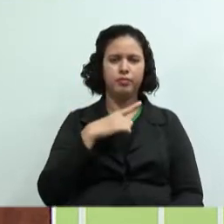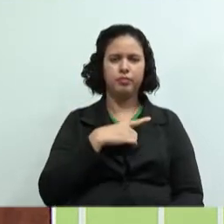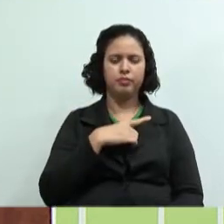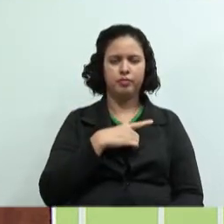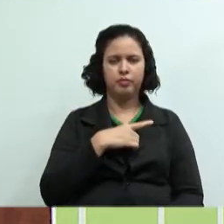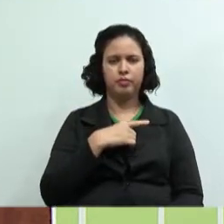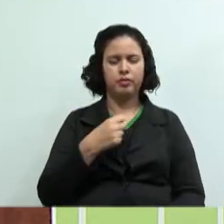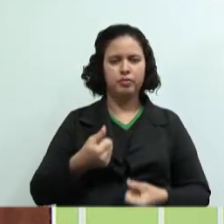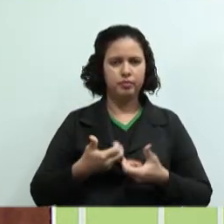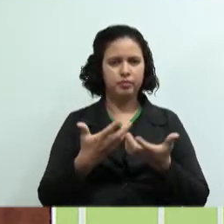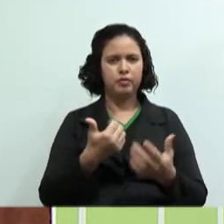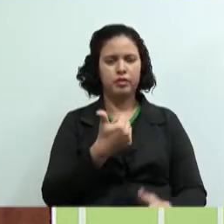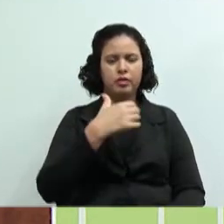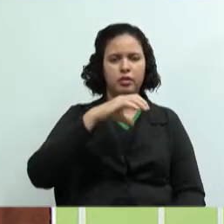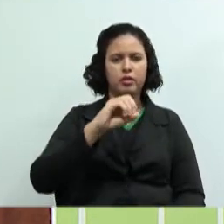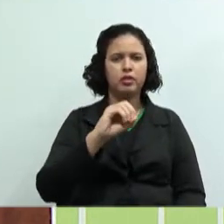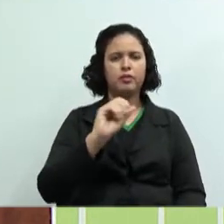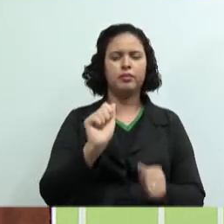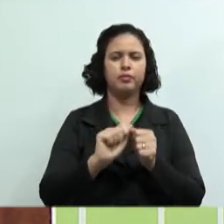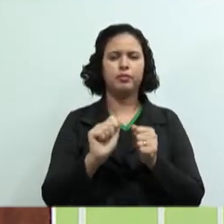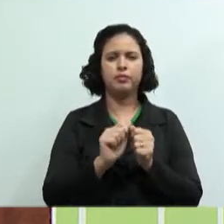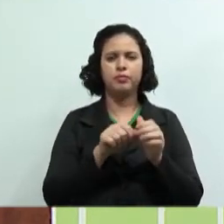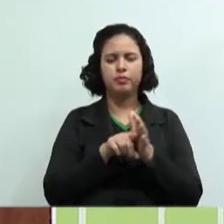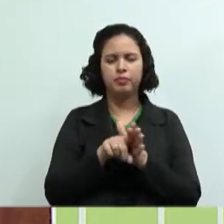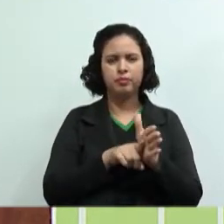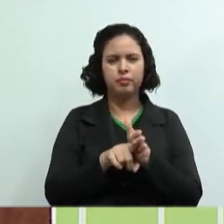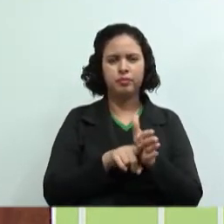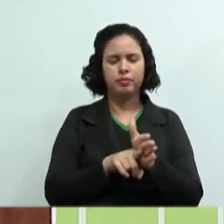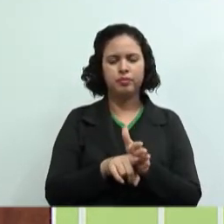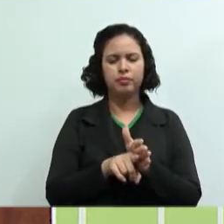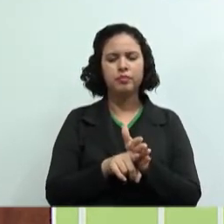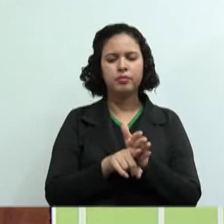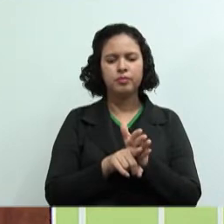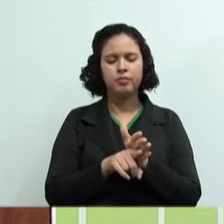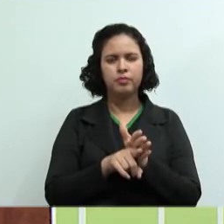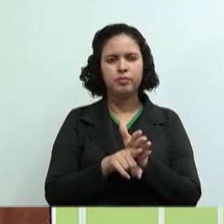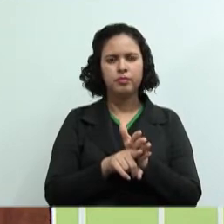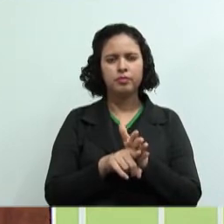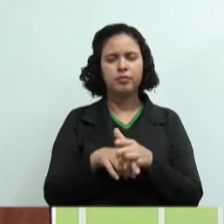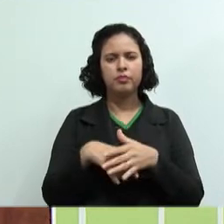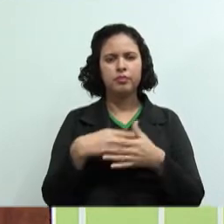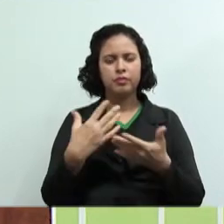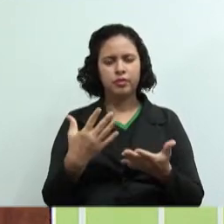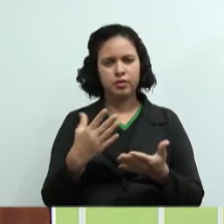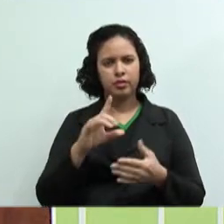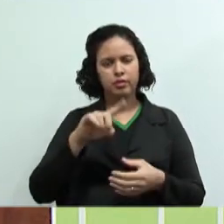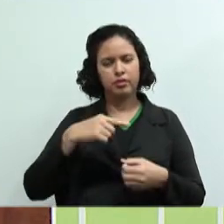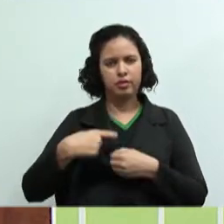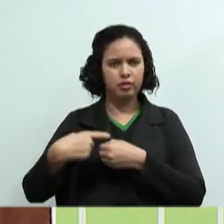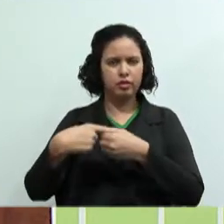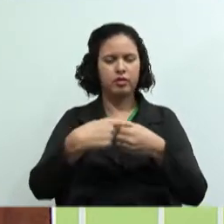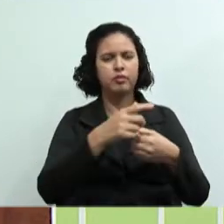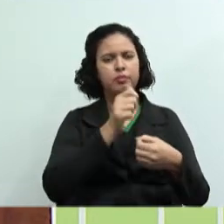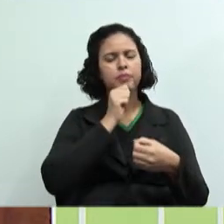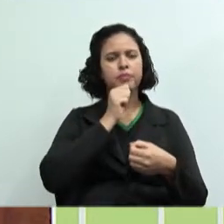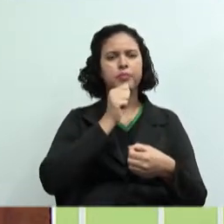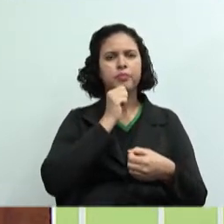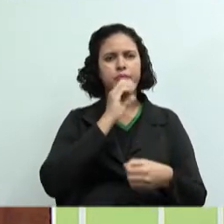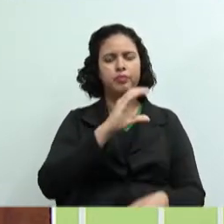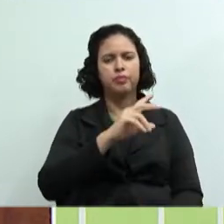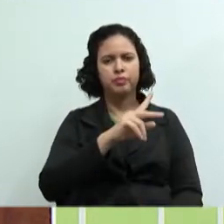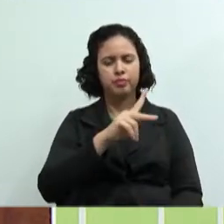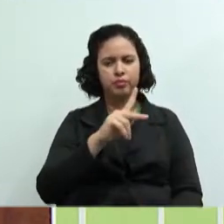10, certo? E vão fazer a pesquisa. Aquelas cidades, aquelas escolas que não têm cooperativa